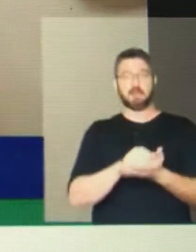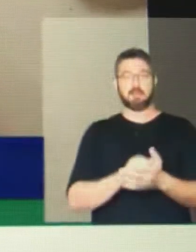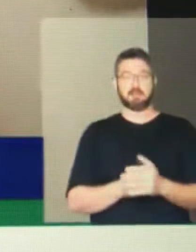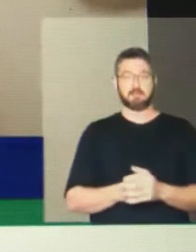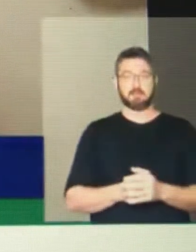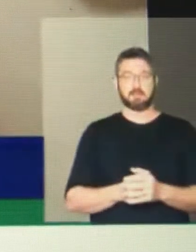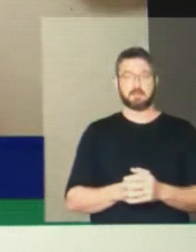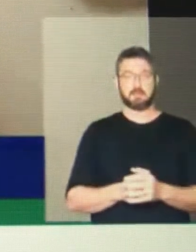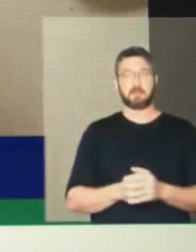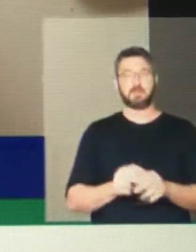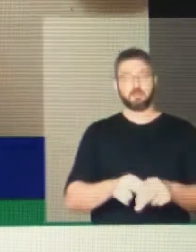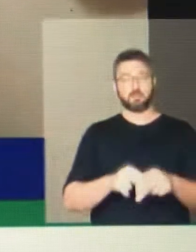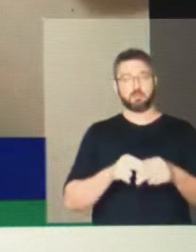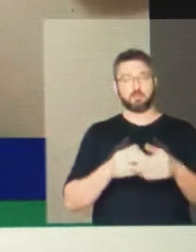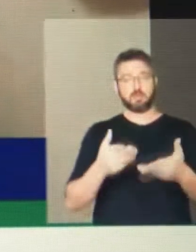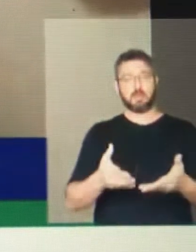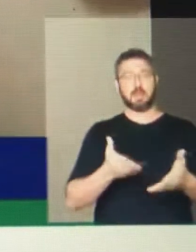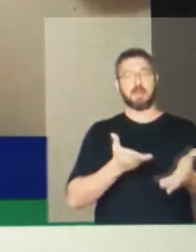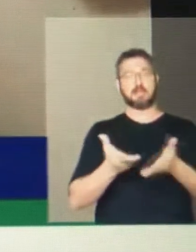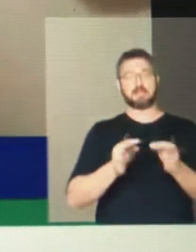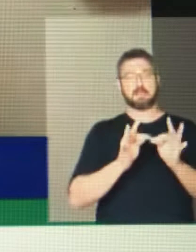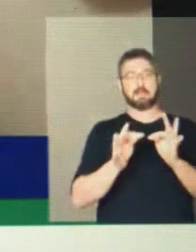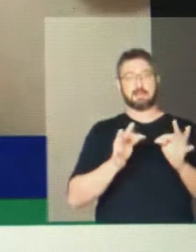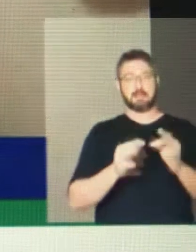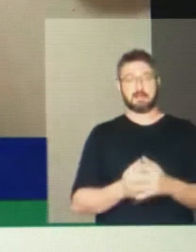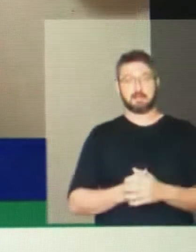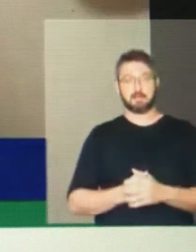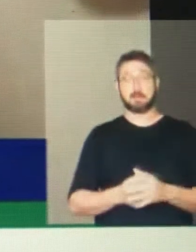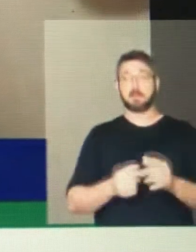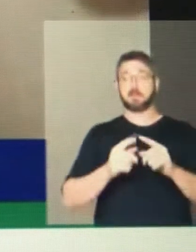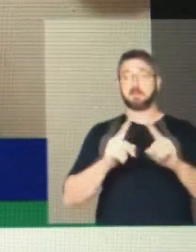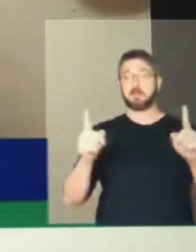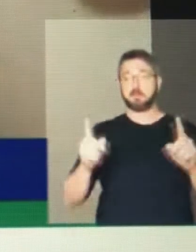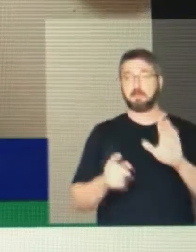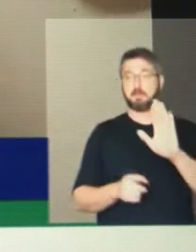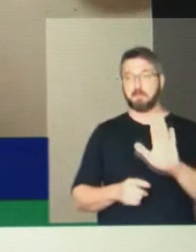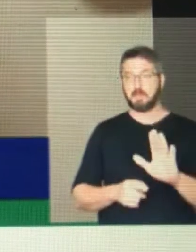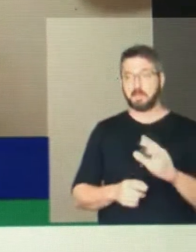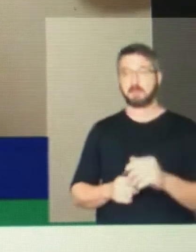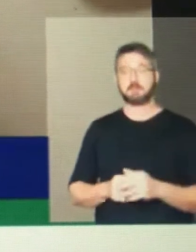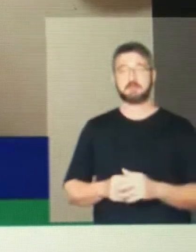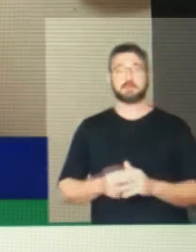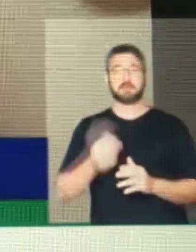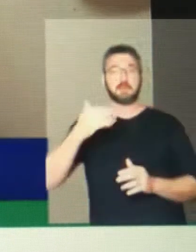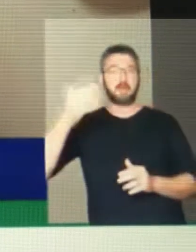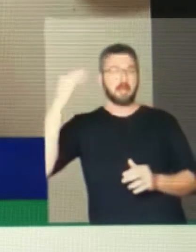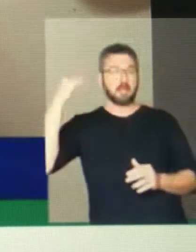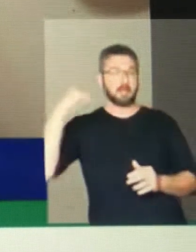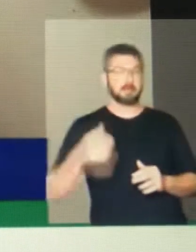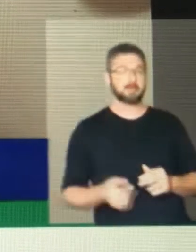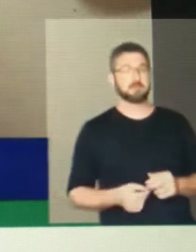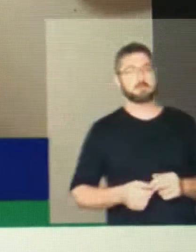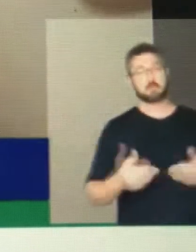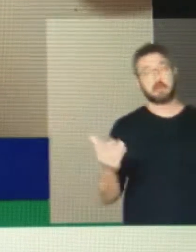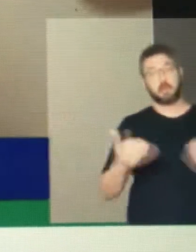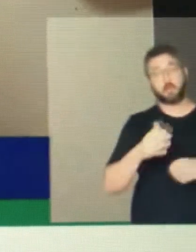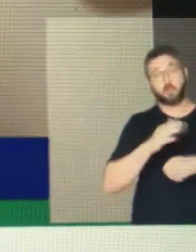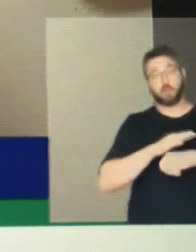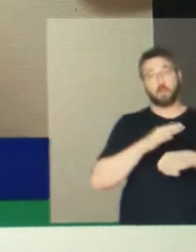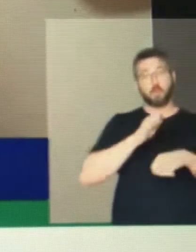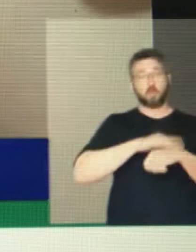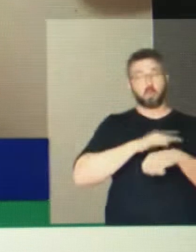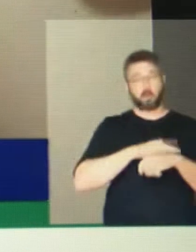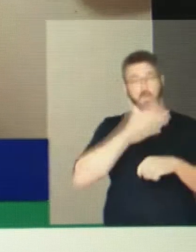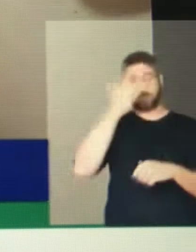anteriores, neste momento, as agricultoras, as mulheres do campo, precisam ser reconhecidas por esse